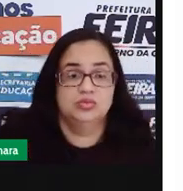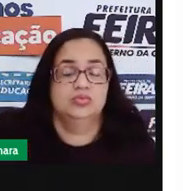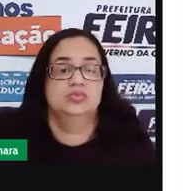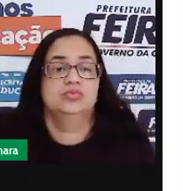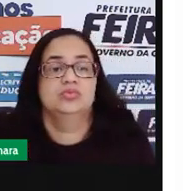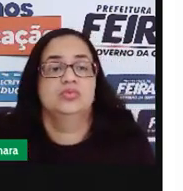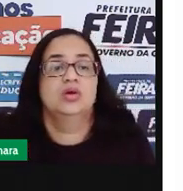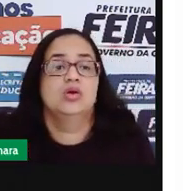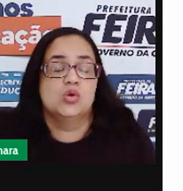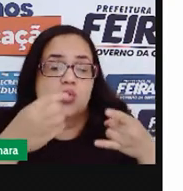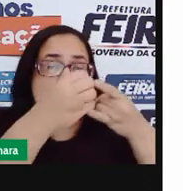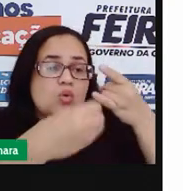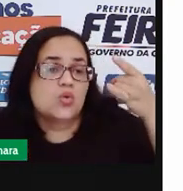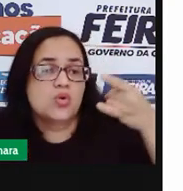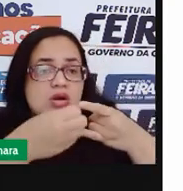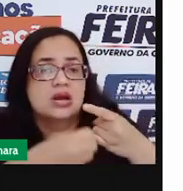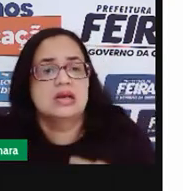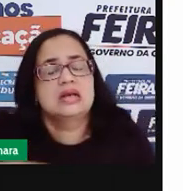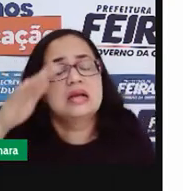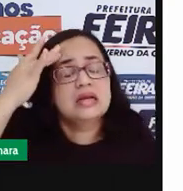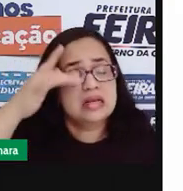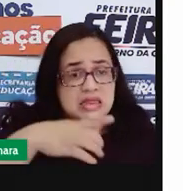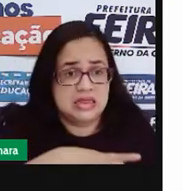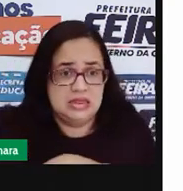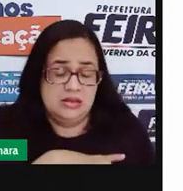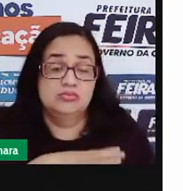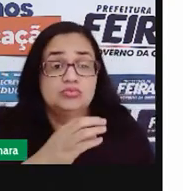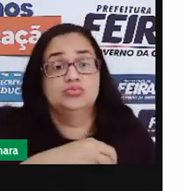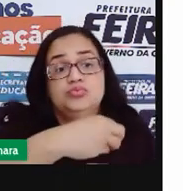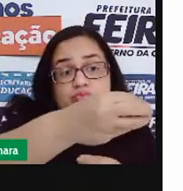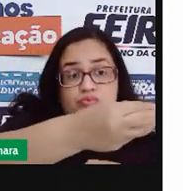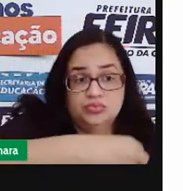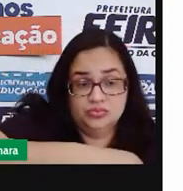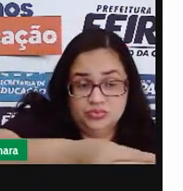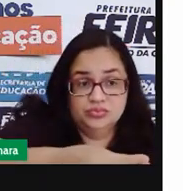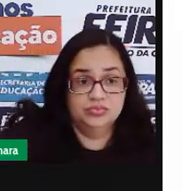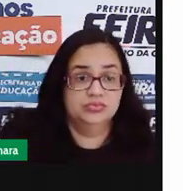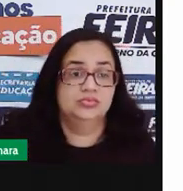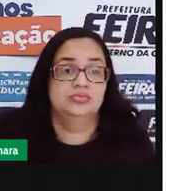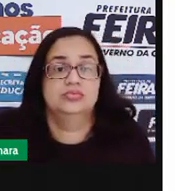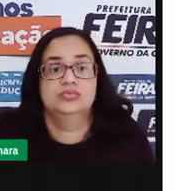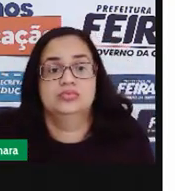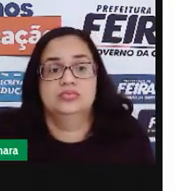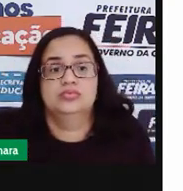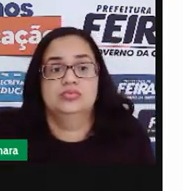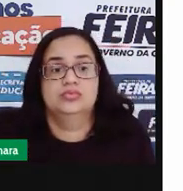Coloca aí onde é que você acha que a gente deve fazer essa panfletagem.